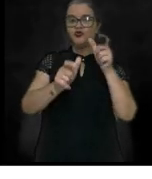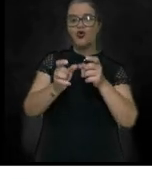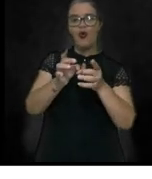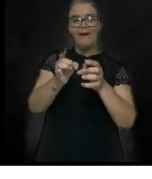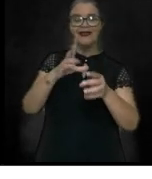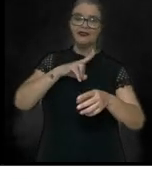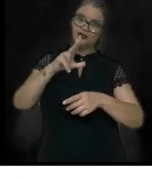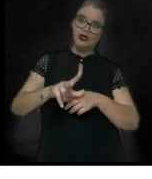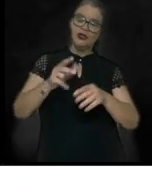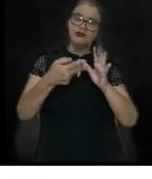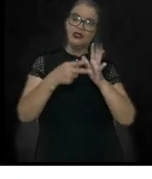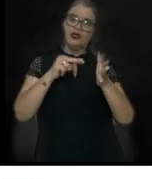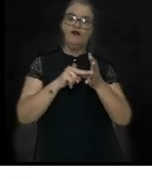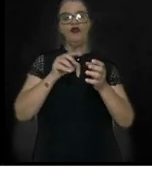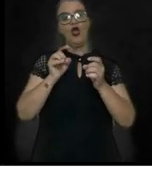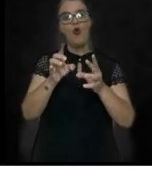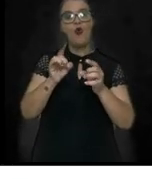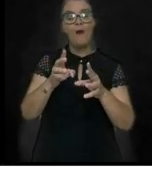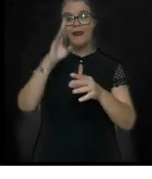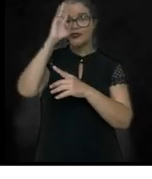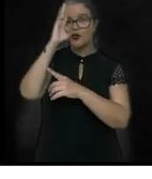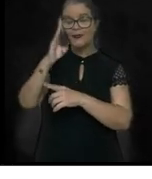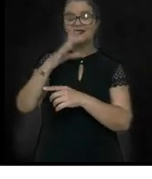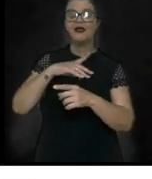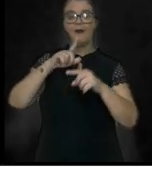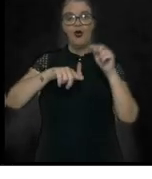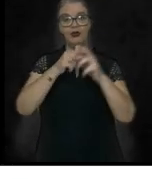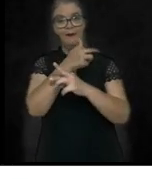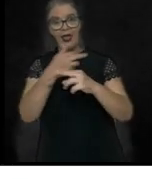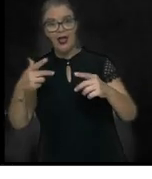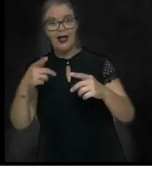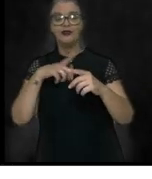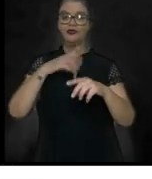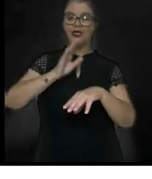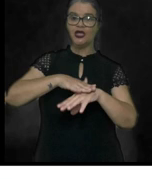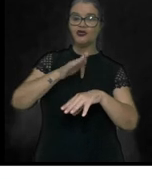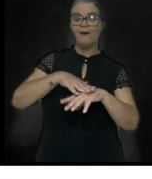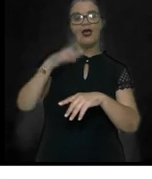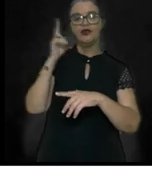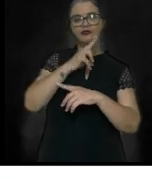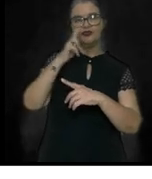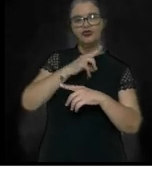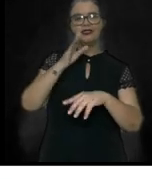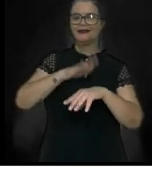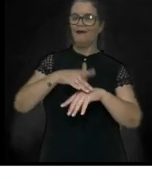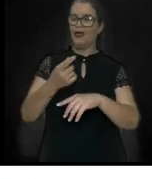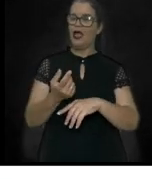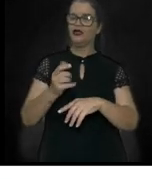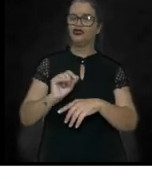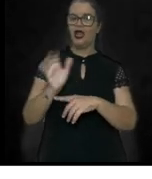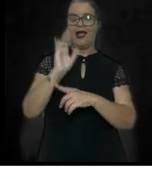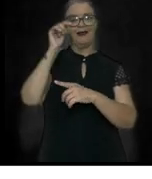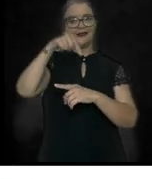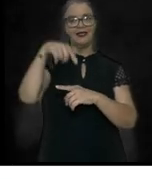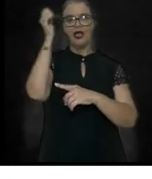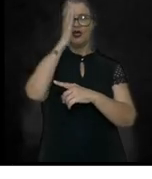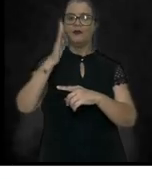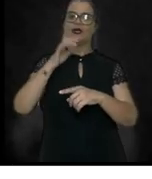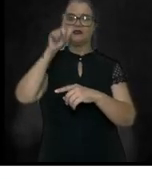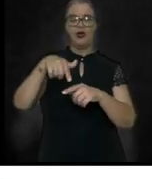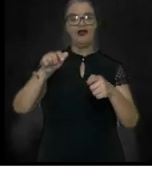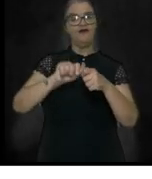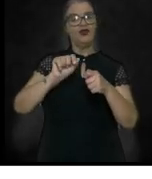comércio principal de mercadorias mais urgentes e mais caras aqui no Brasil era feito somente por